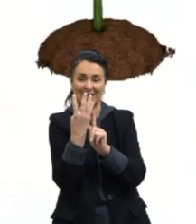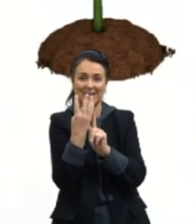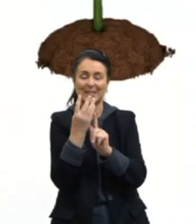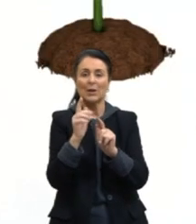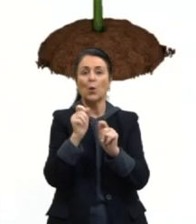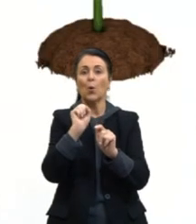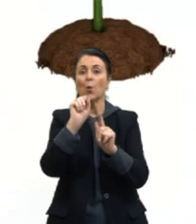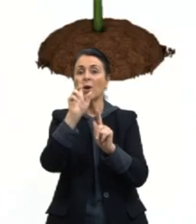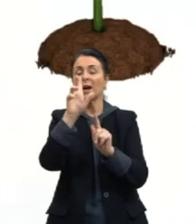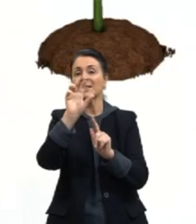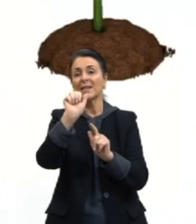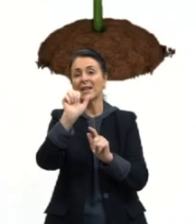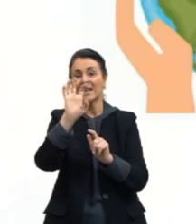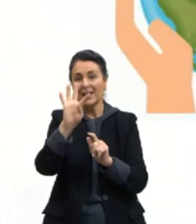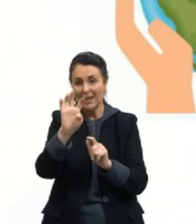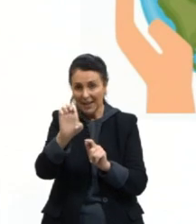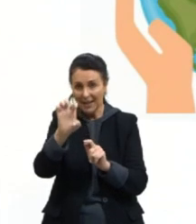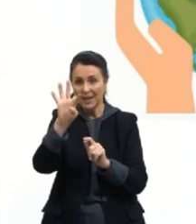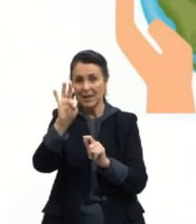que é um hormônio.